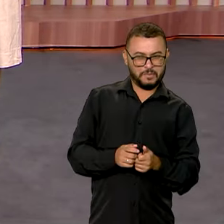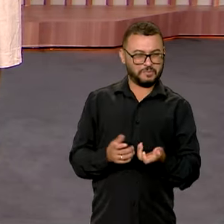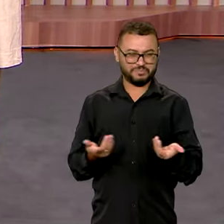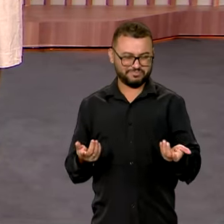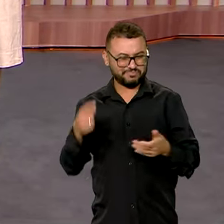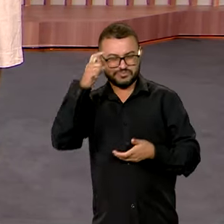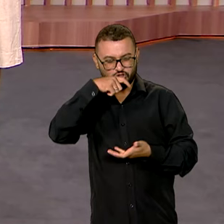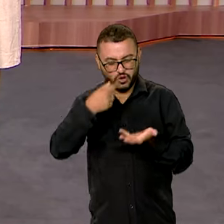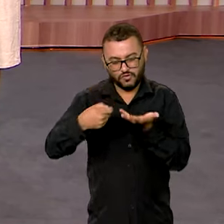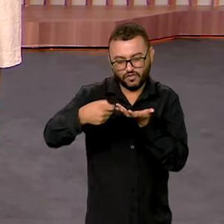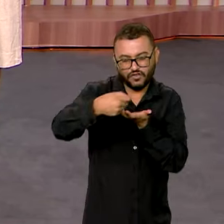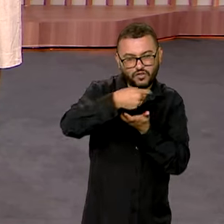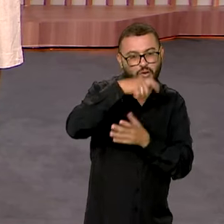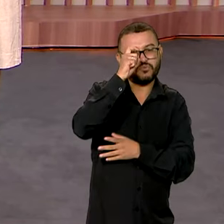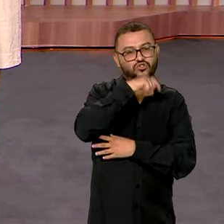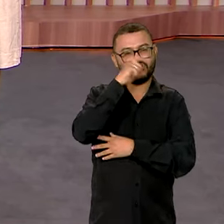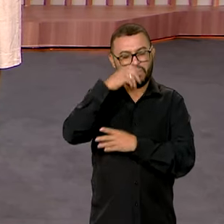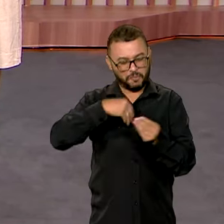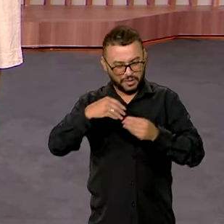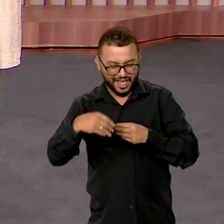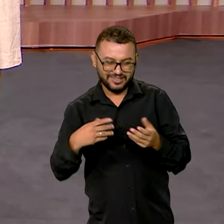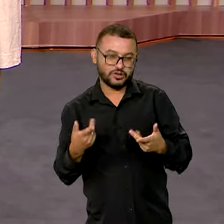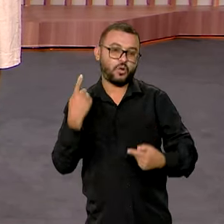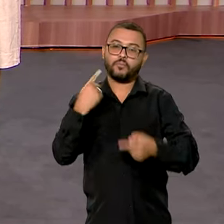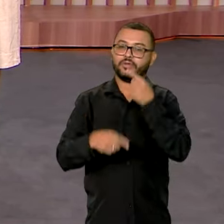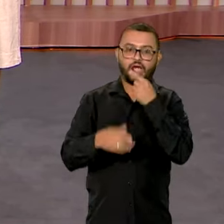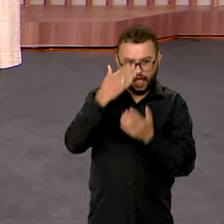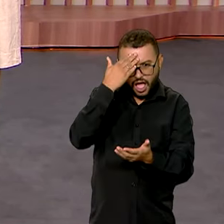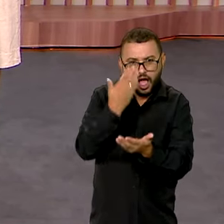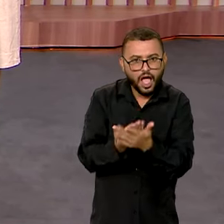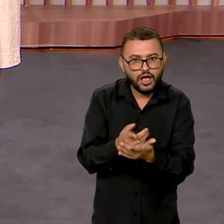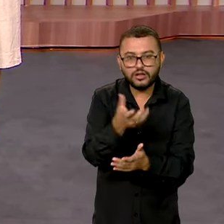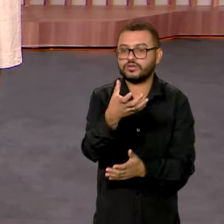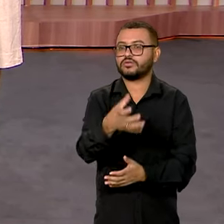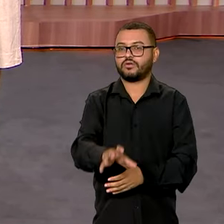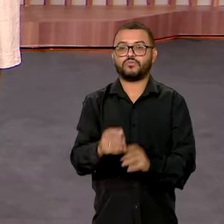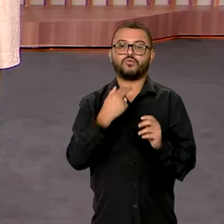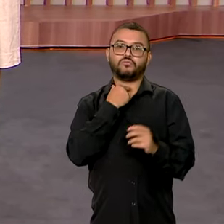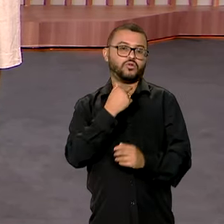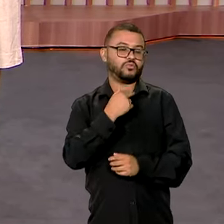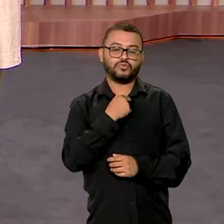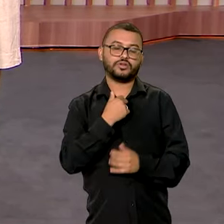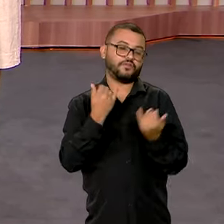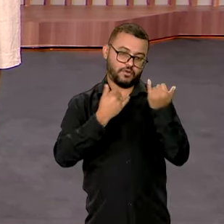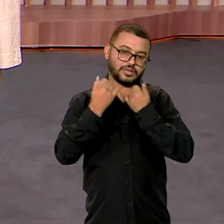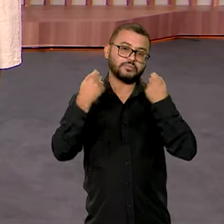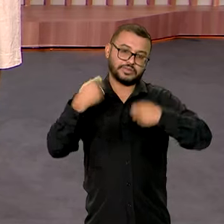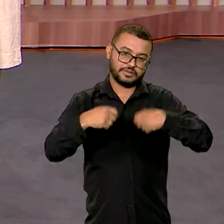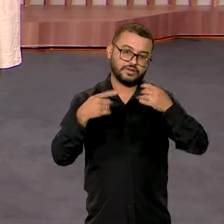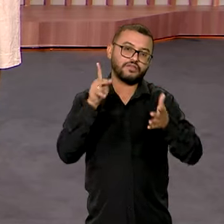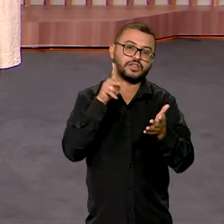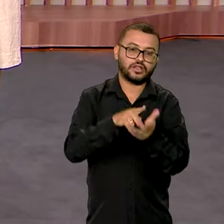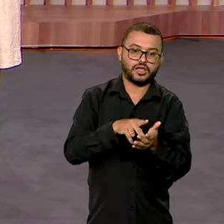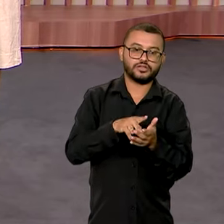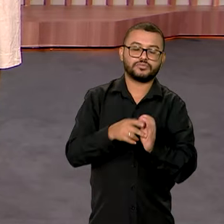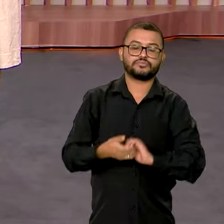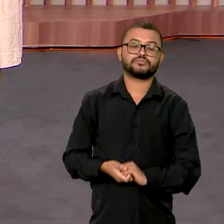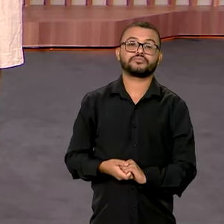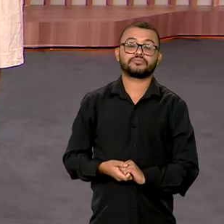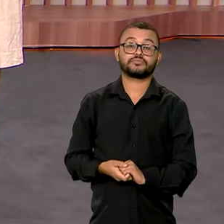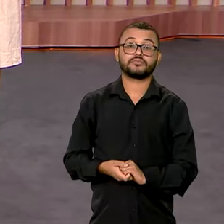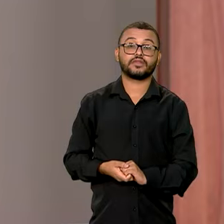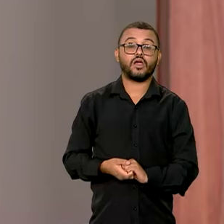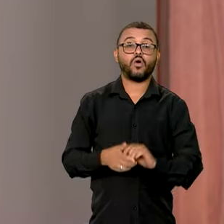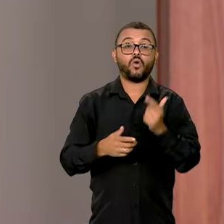também não tem nada de arroz de plástico. Pelo amor de Deus, não vamos cair nesse tipo de desinformação que é muito comum nessas épocas.